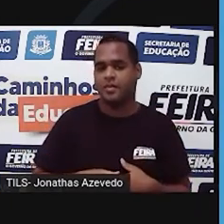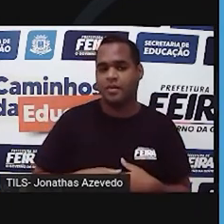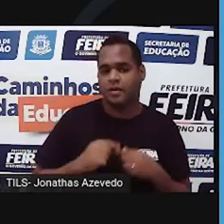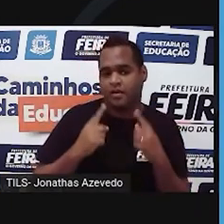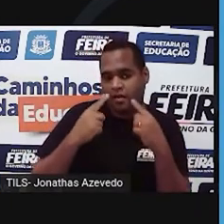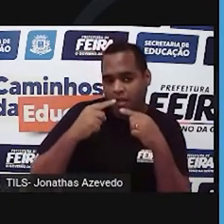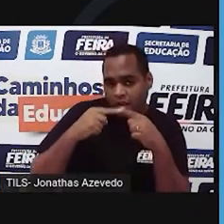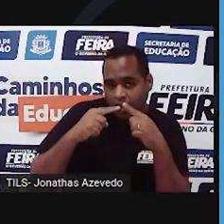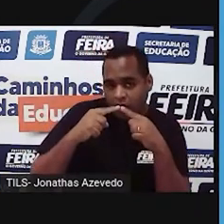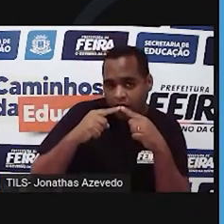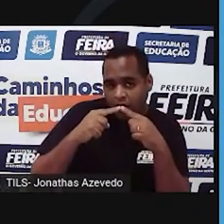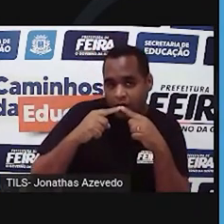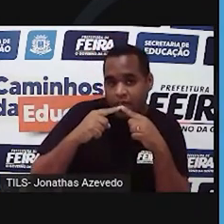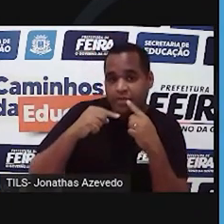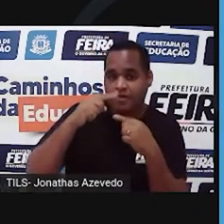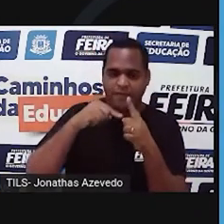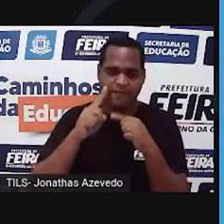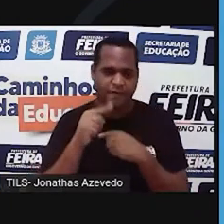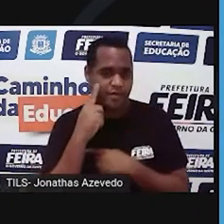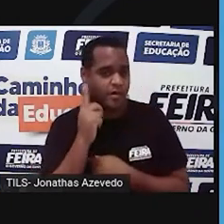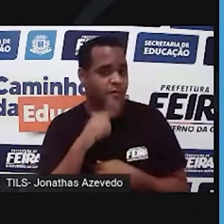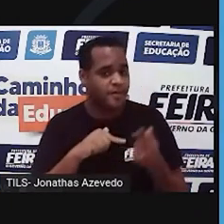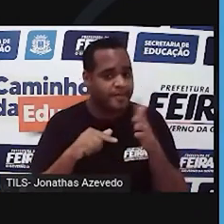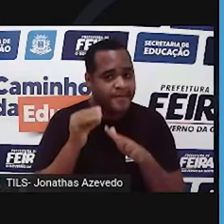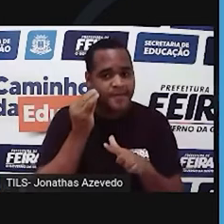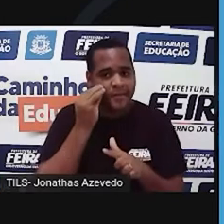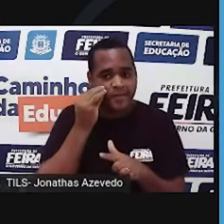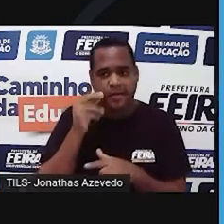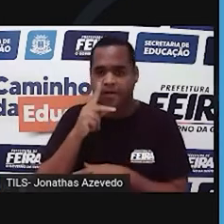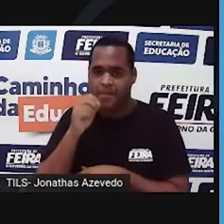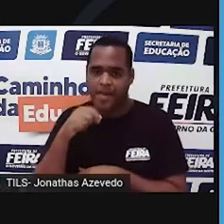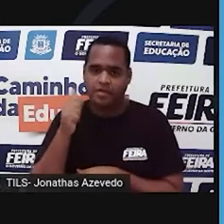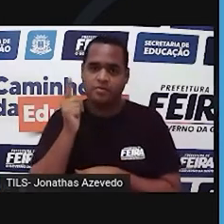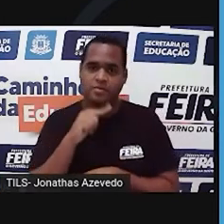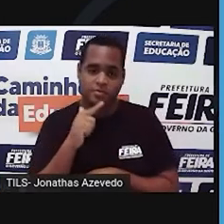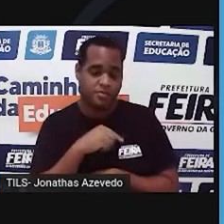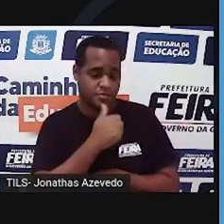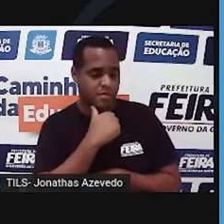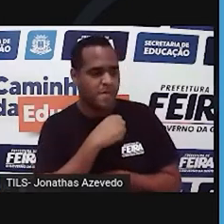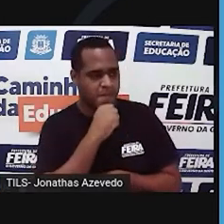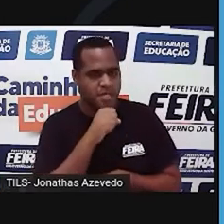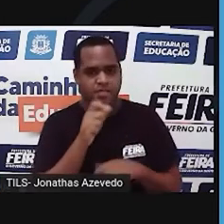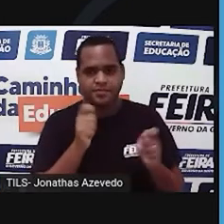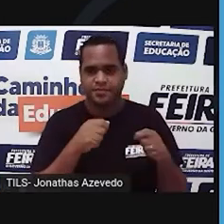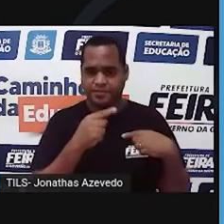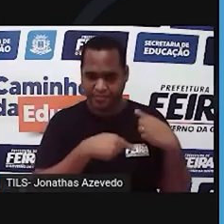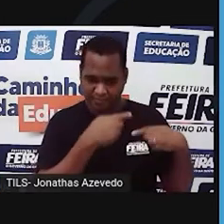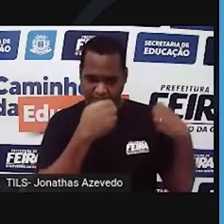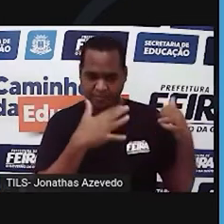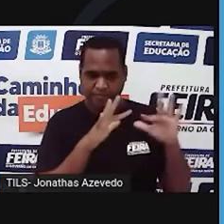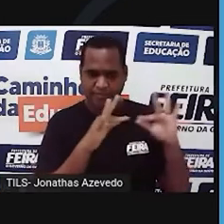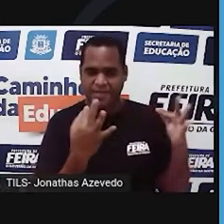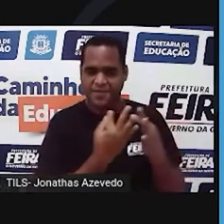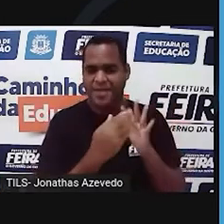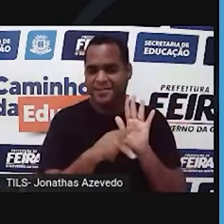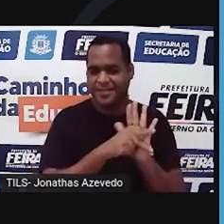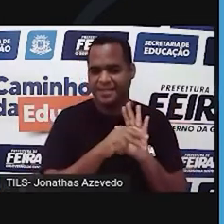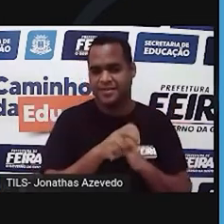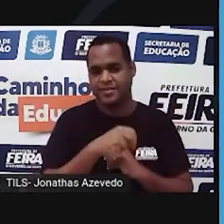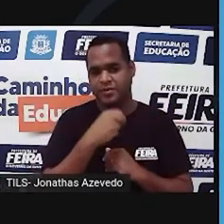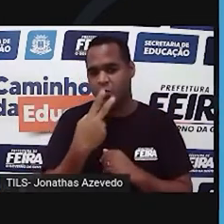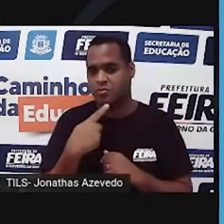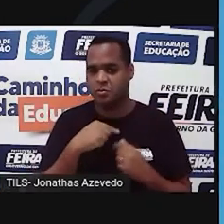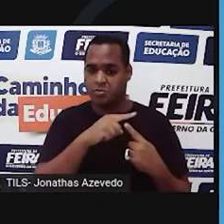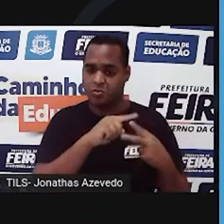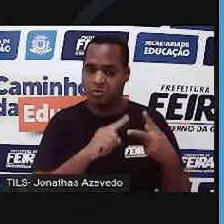Eu garanto pra você que se você consegue enrolar a língua, ou seu pai ou sua mãe consegue também, porque isso foi herdado de um dos dois. Ou talvez até dos dois.